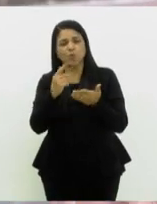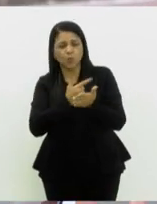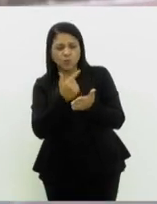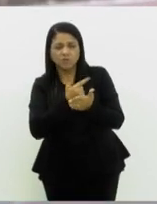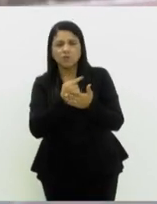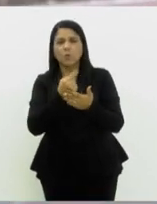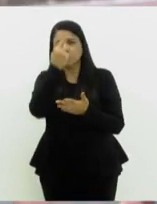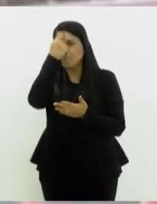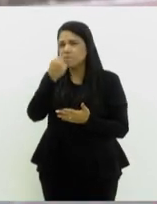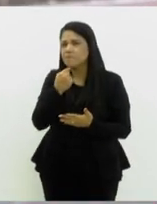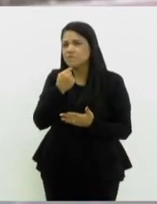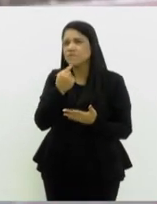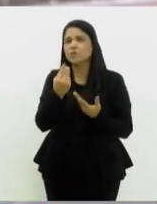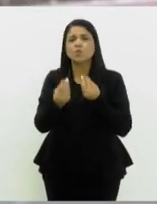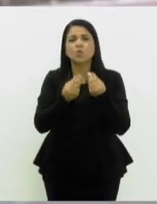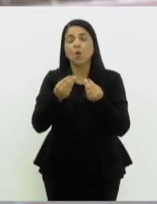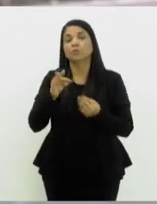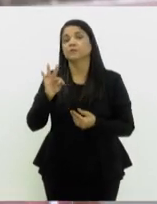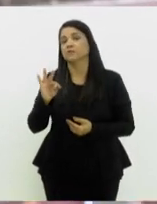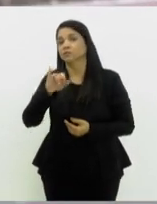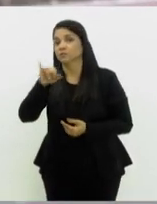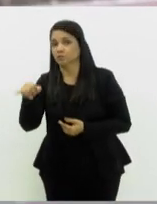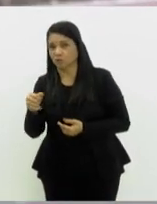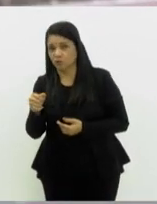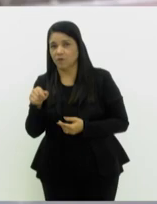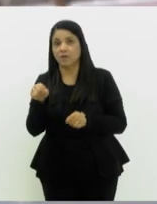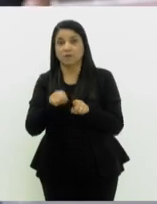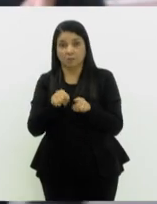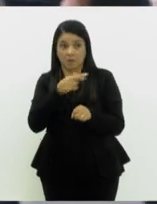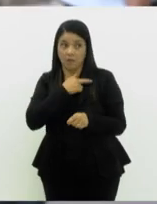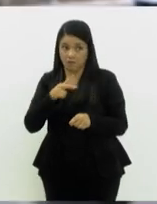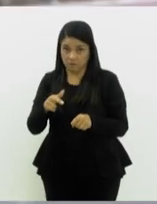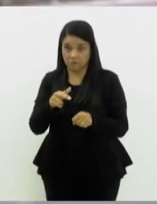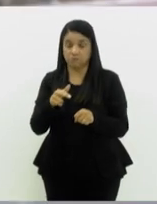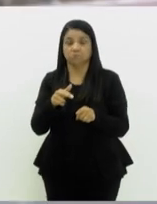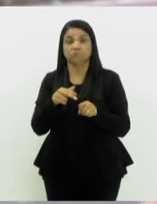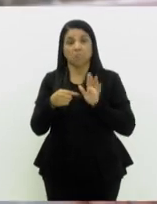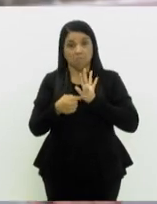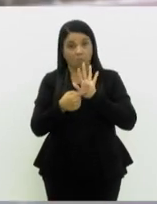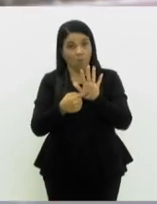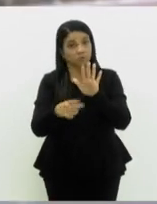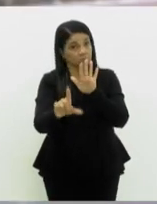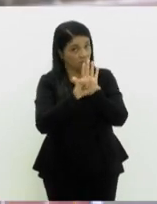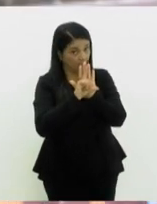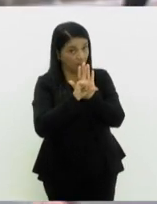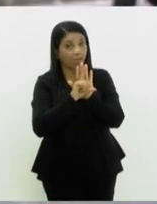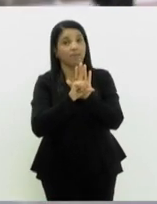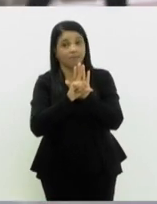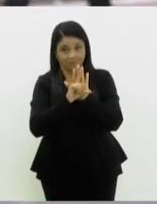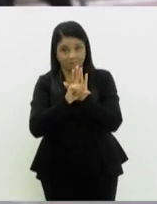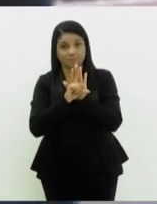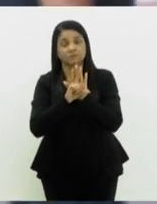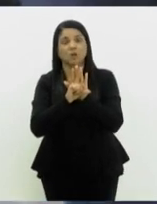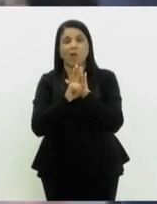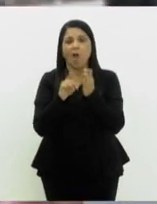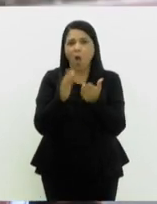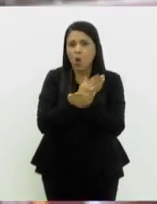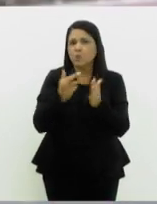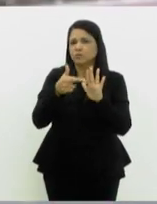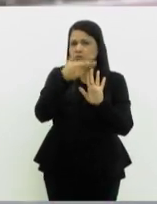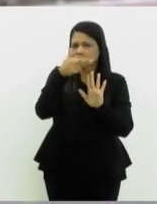o perfil do que é esse, o testemunha de Jeová. Traz uma discussão legal. A gente também faz uma abordagem com algumas resoluções,